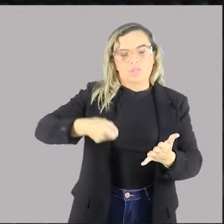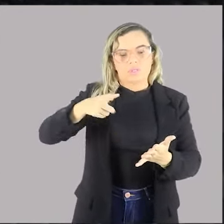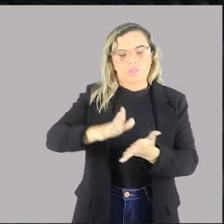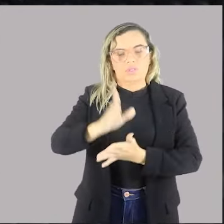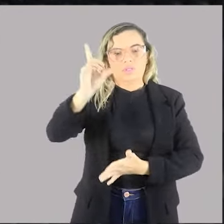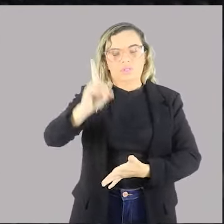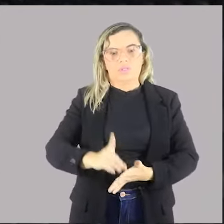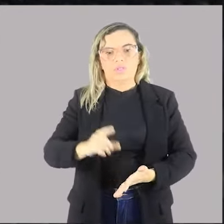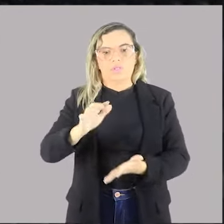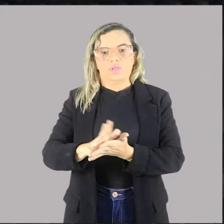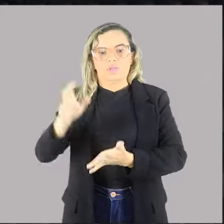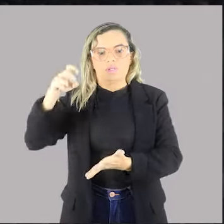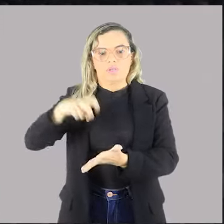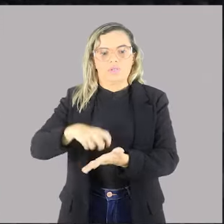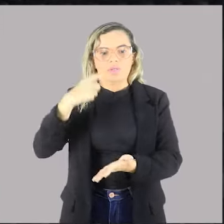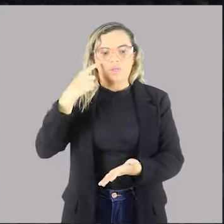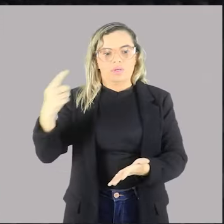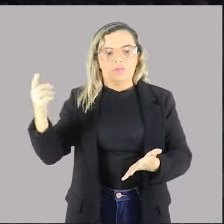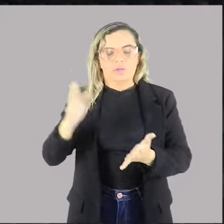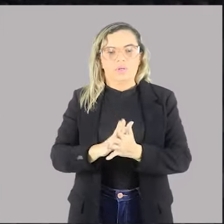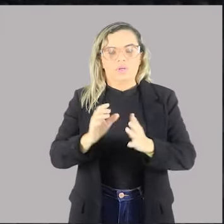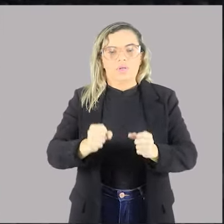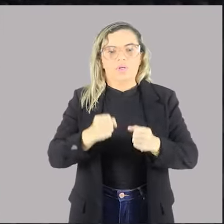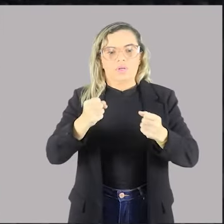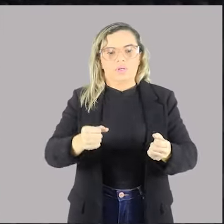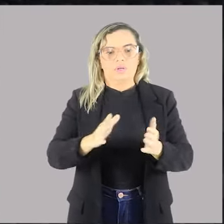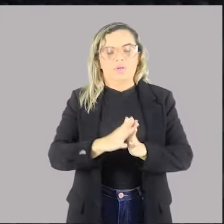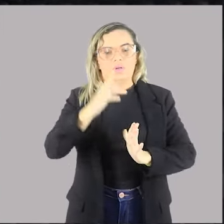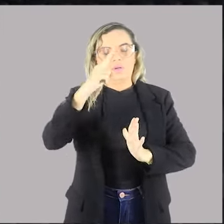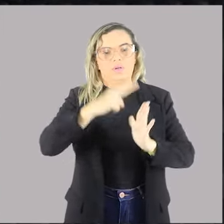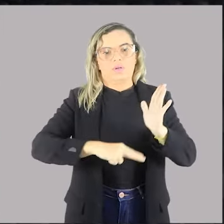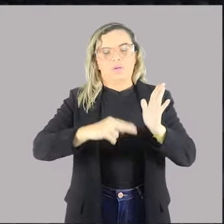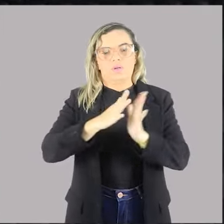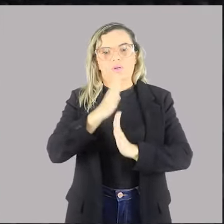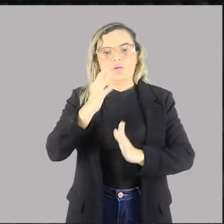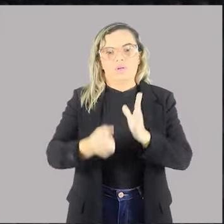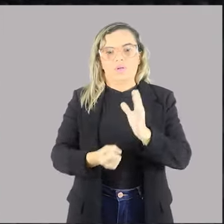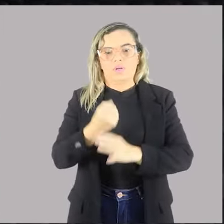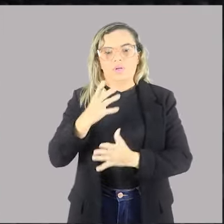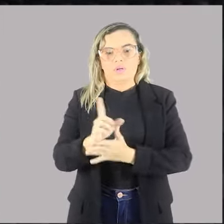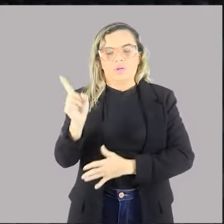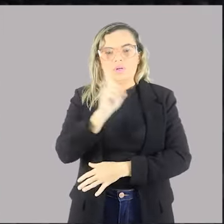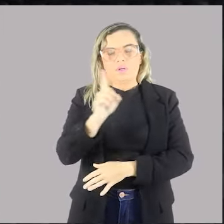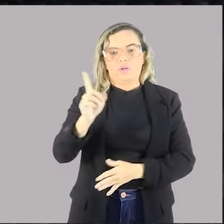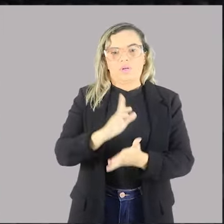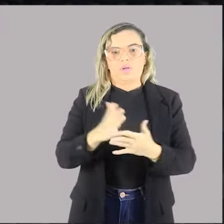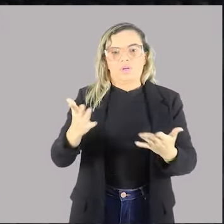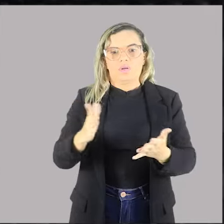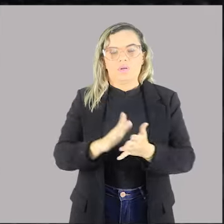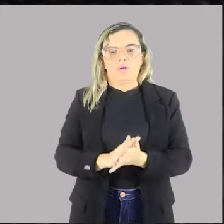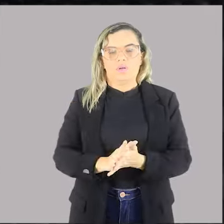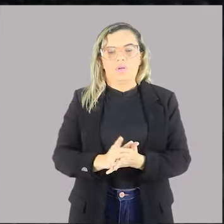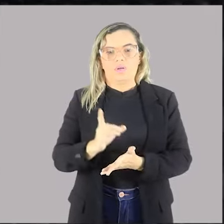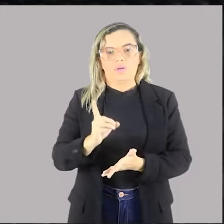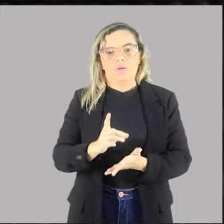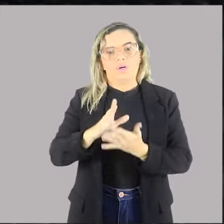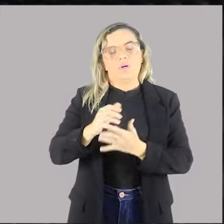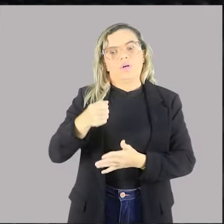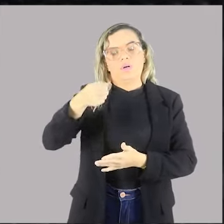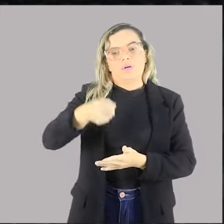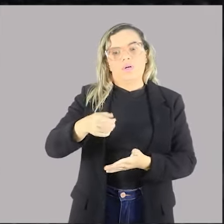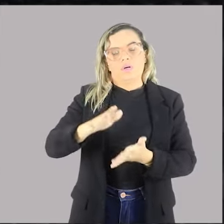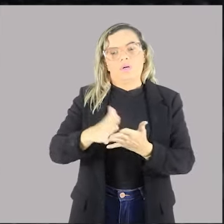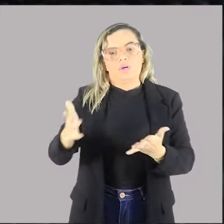Nesse caso, no poder normativo, não há um poder criador para direitos, obrigações e